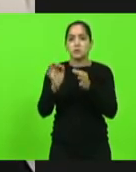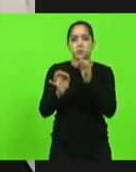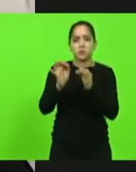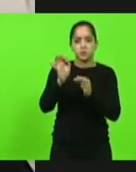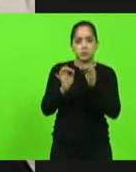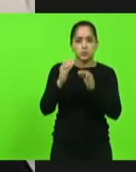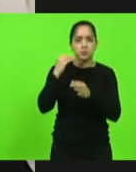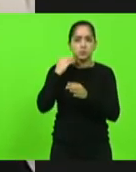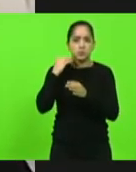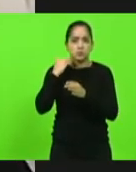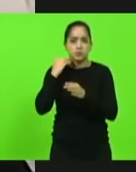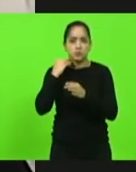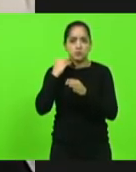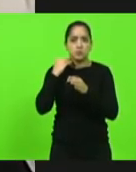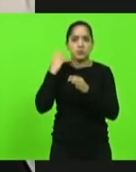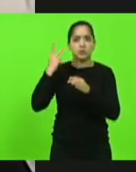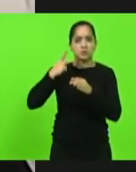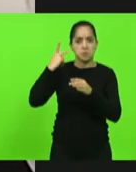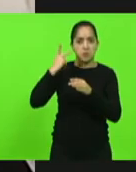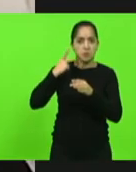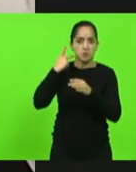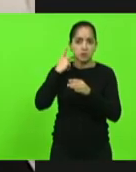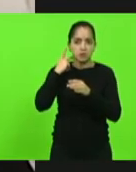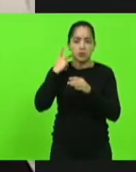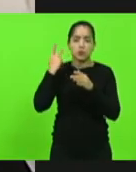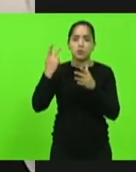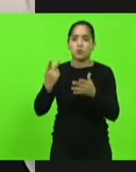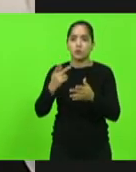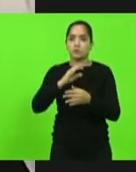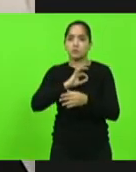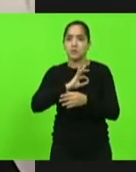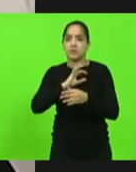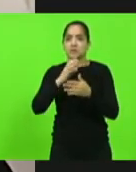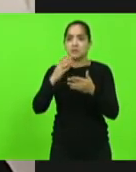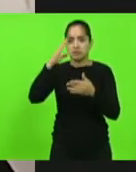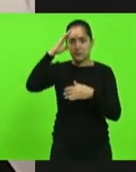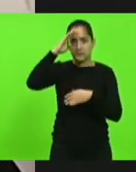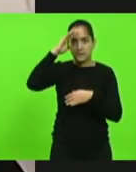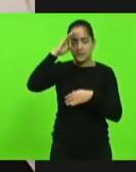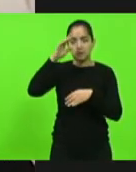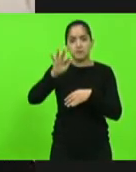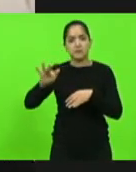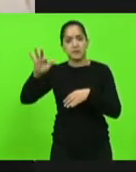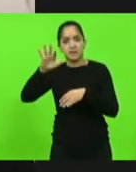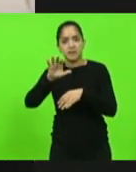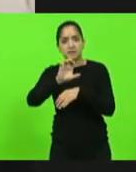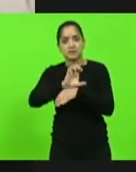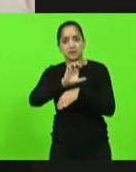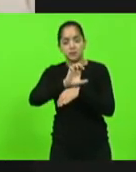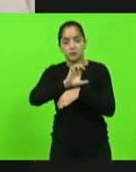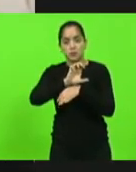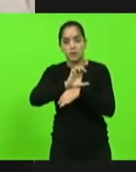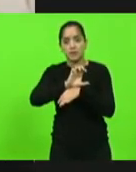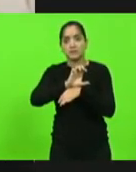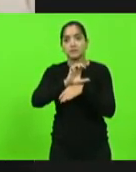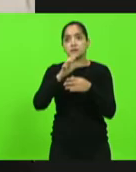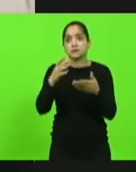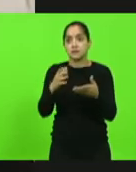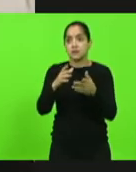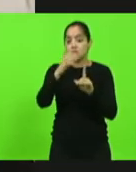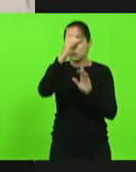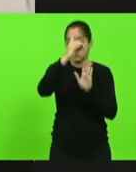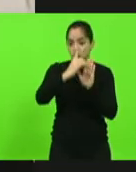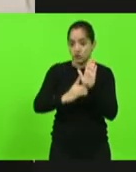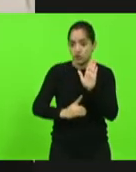civis e federais, policiais militares, militares estaduais e militares federais, tiveram seus direitos